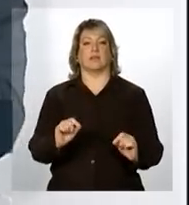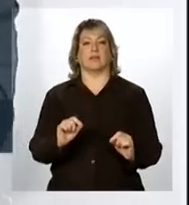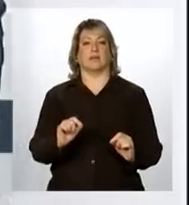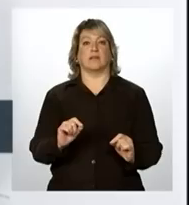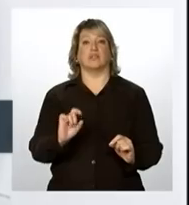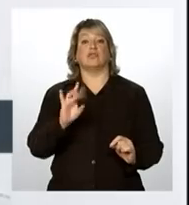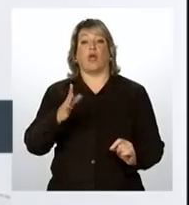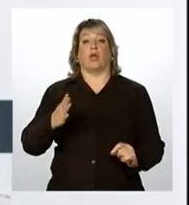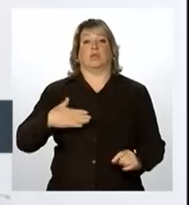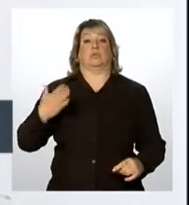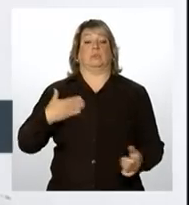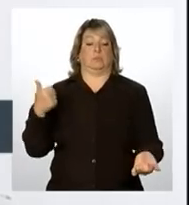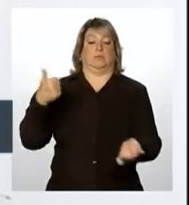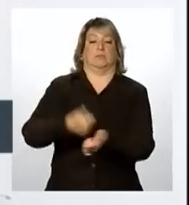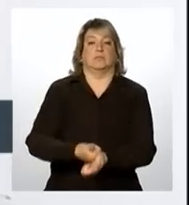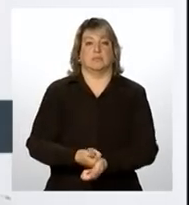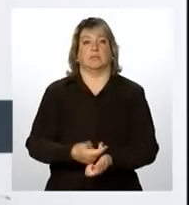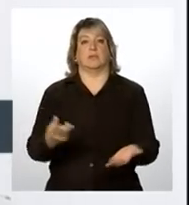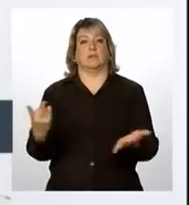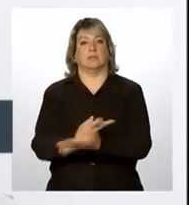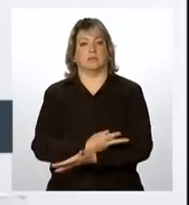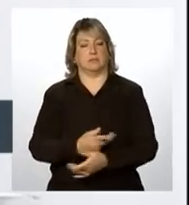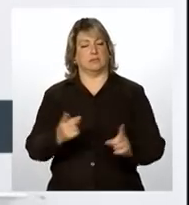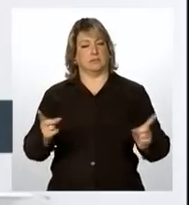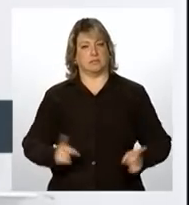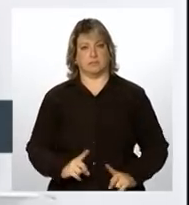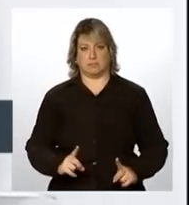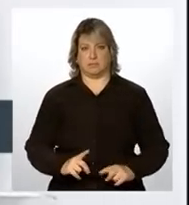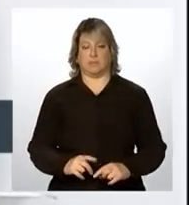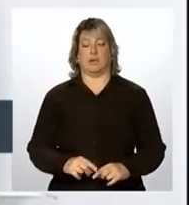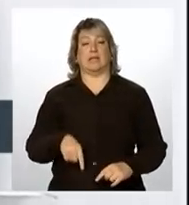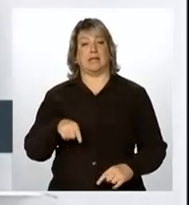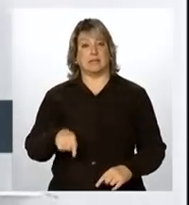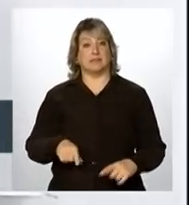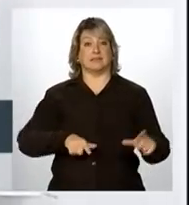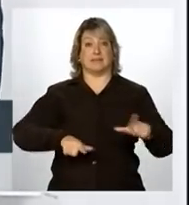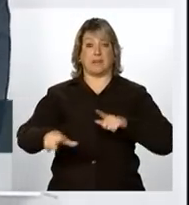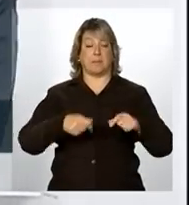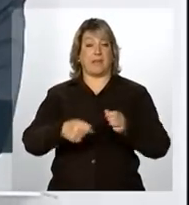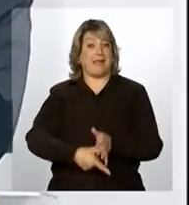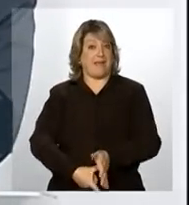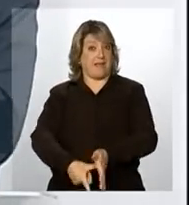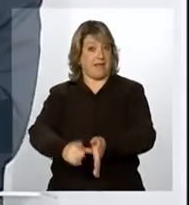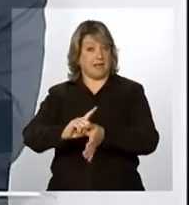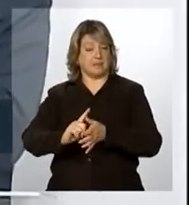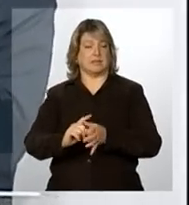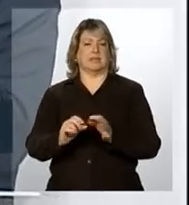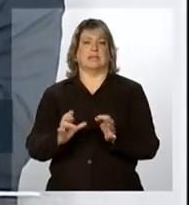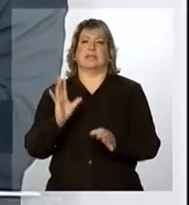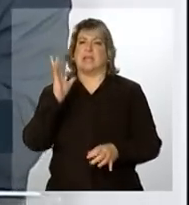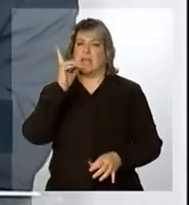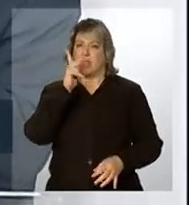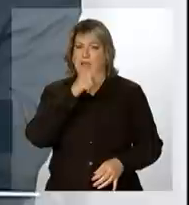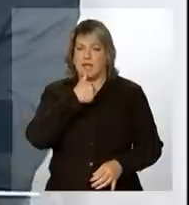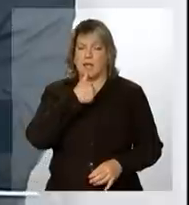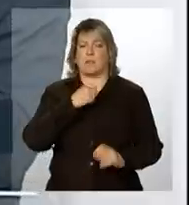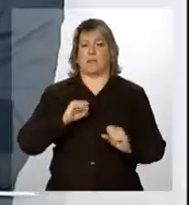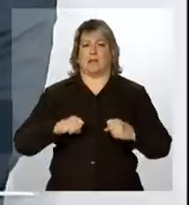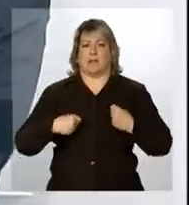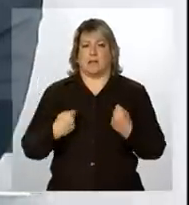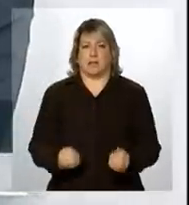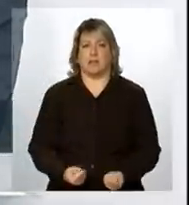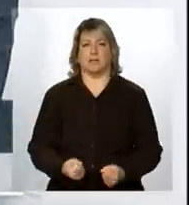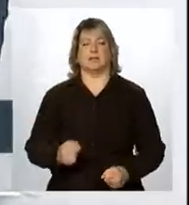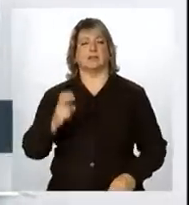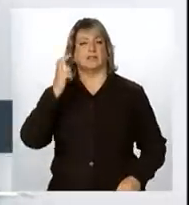quando dá a ocorrência ou dá a aproximação de um evento extremo. Isso é um trabalho que leva tempo, tem dedicação, tem inteligência,